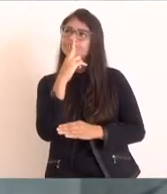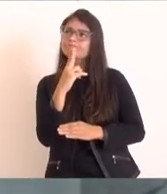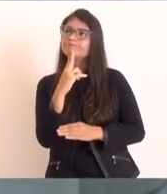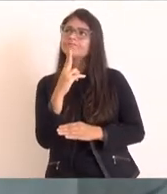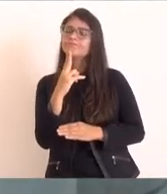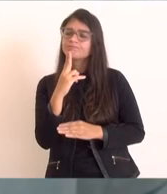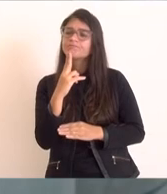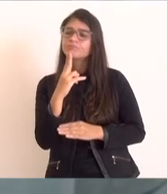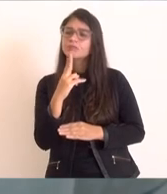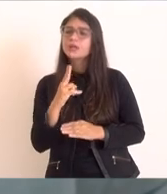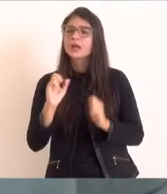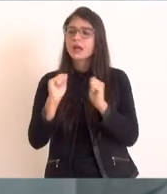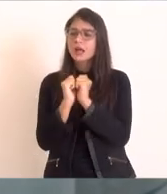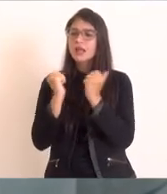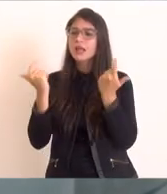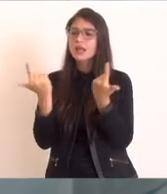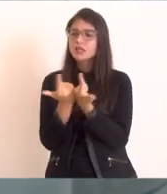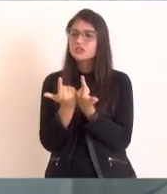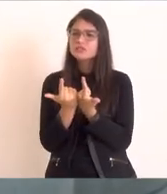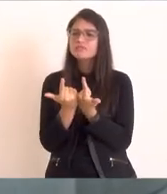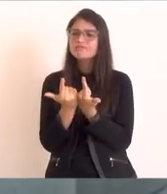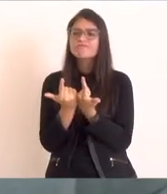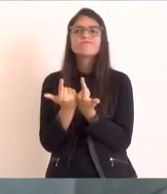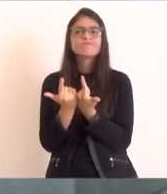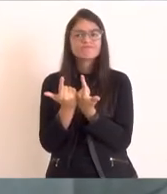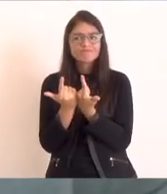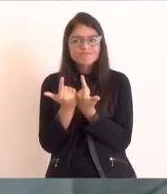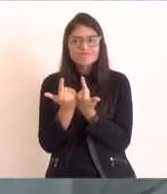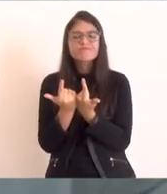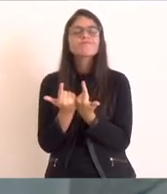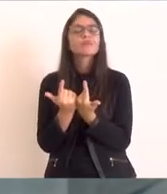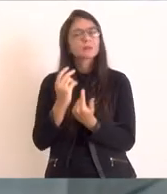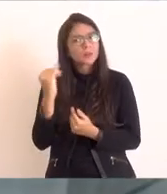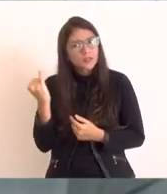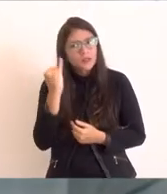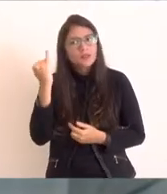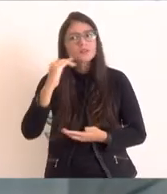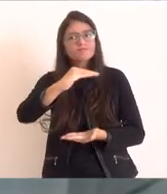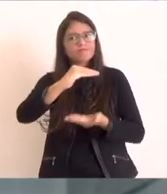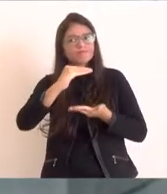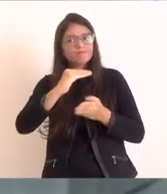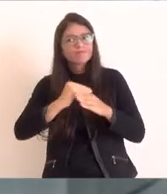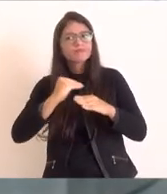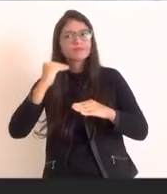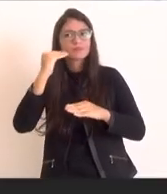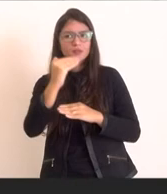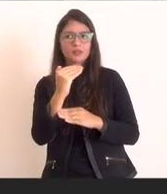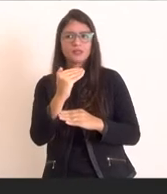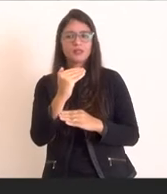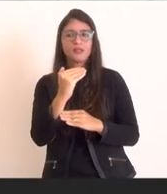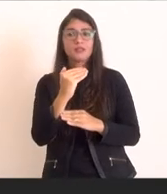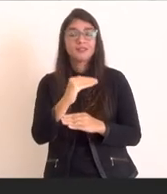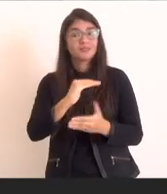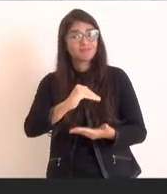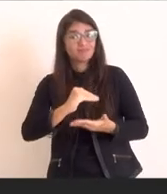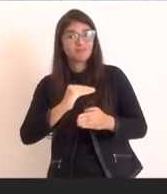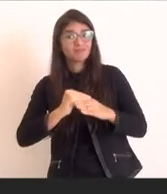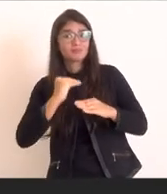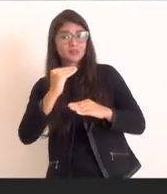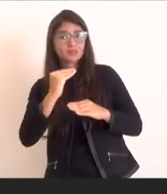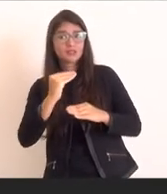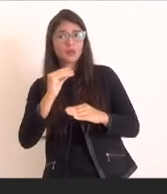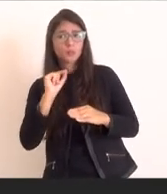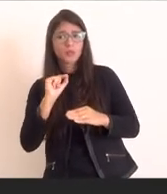da Alerj deixa pra esse Estado, um dos mais relevantes. é um apontamento de que o Parlamento